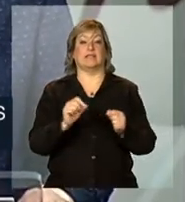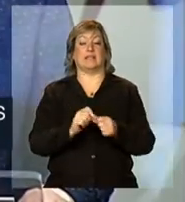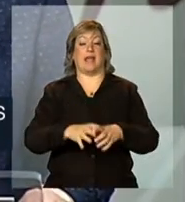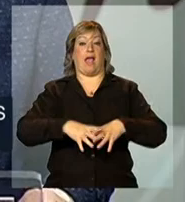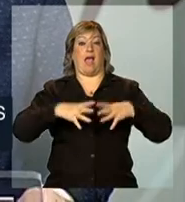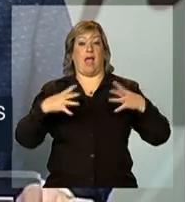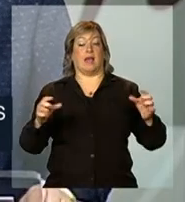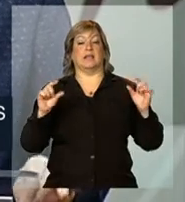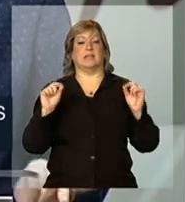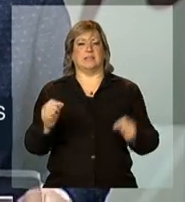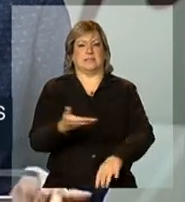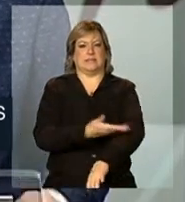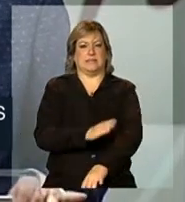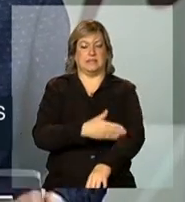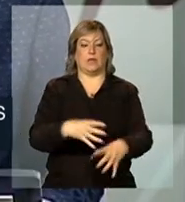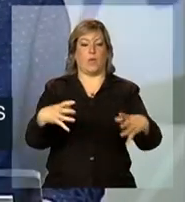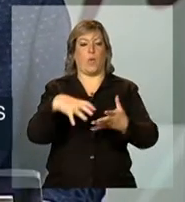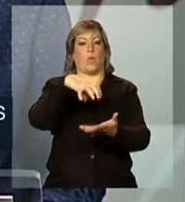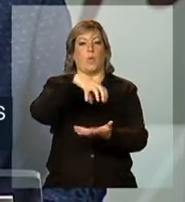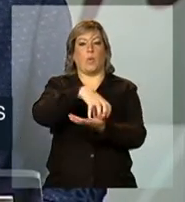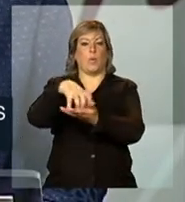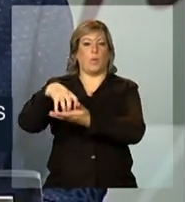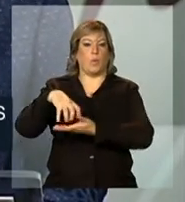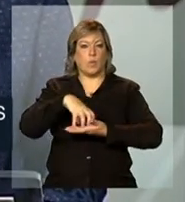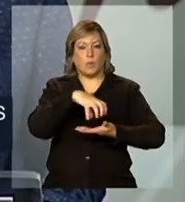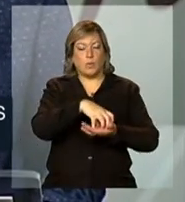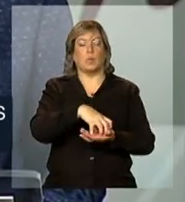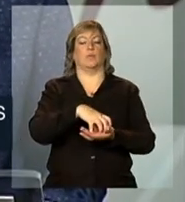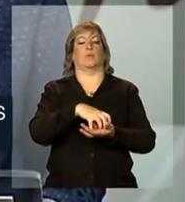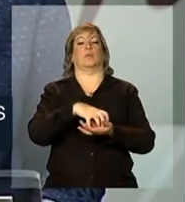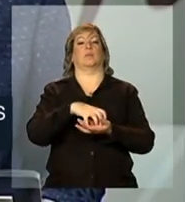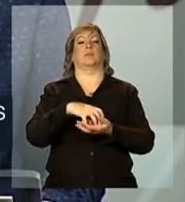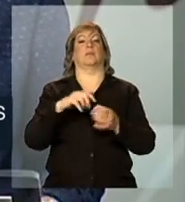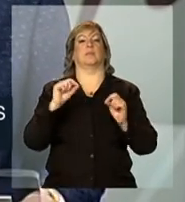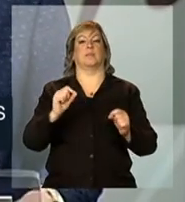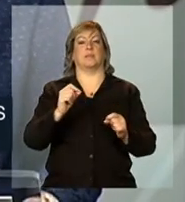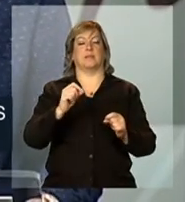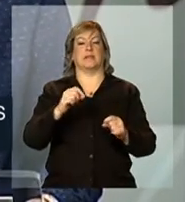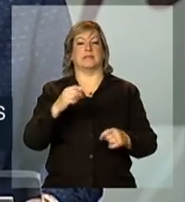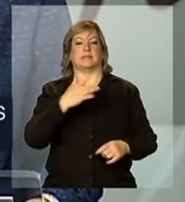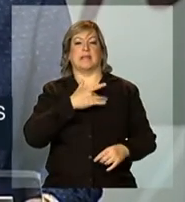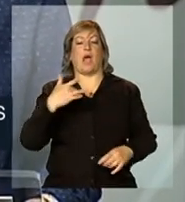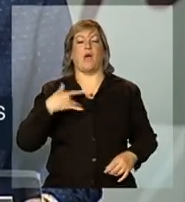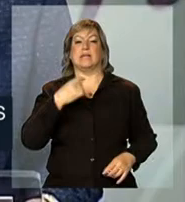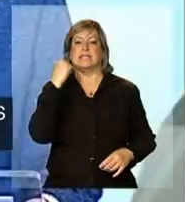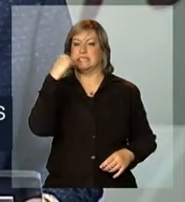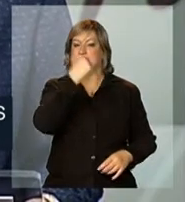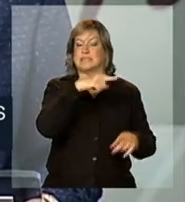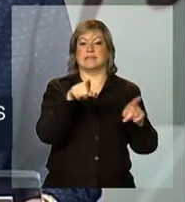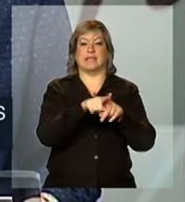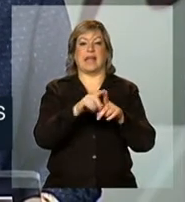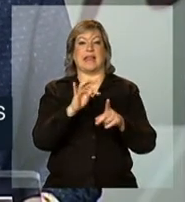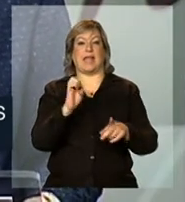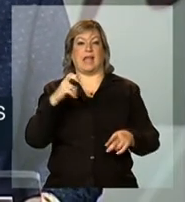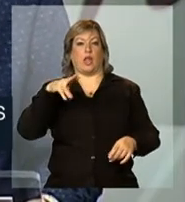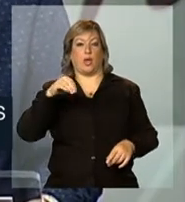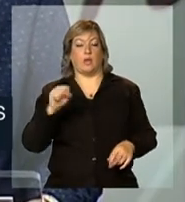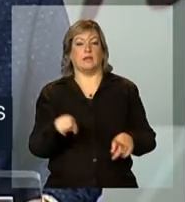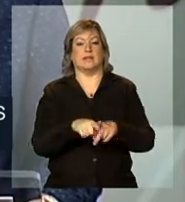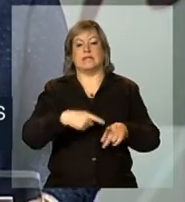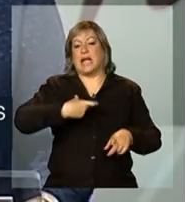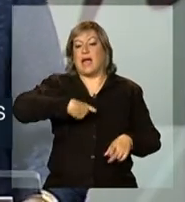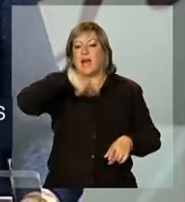capacitação para equipes de saúde bucal, bem como a capacitação para técnicos e profissionais em órteses e